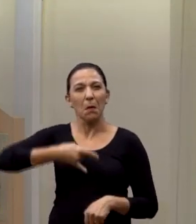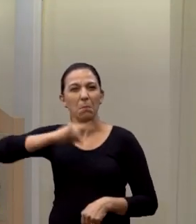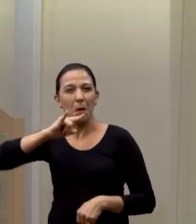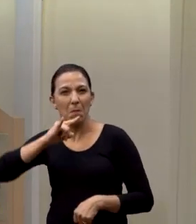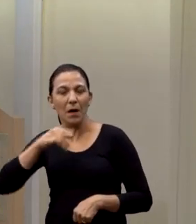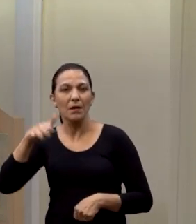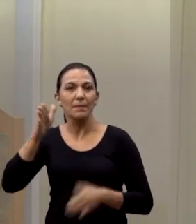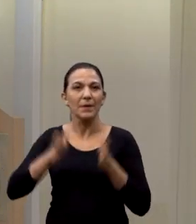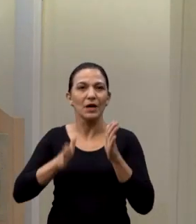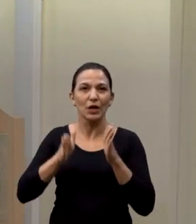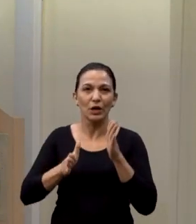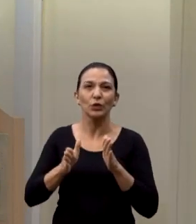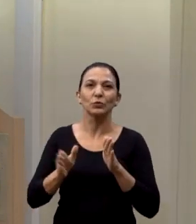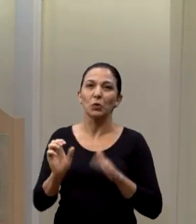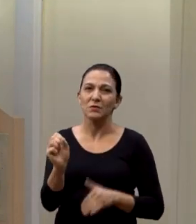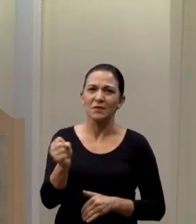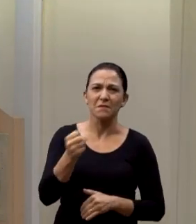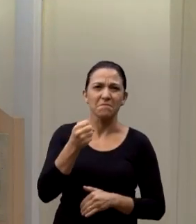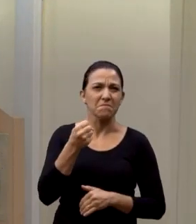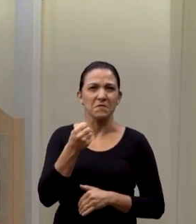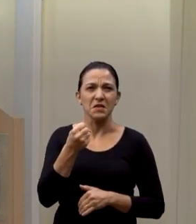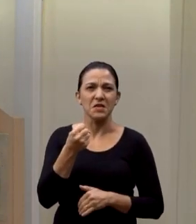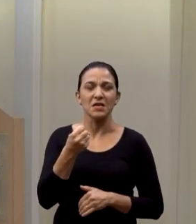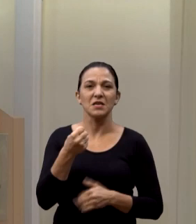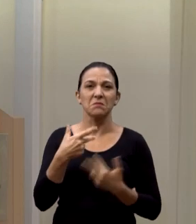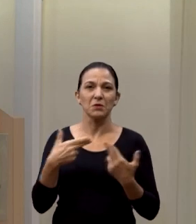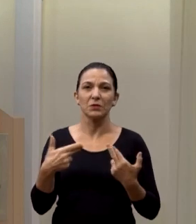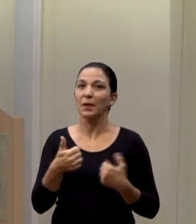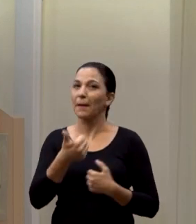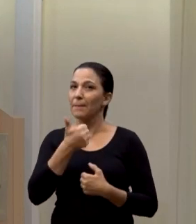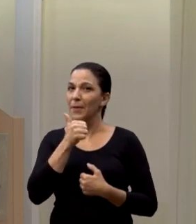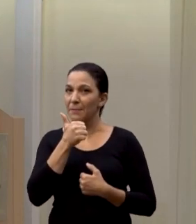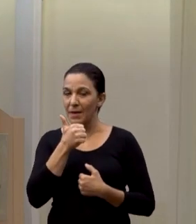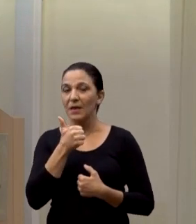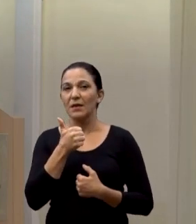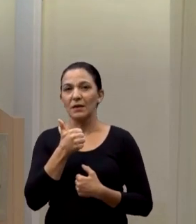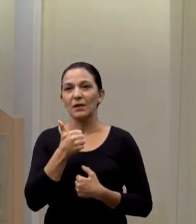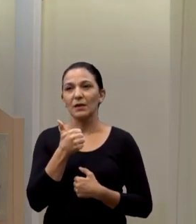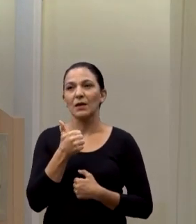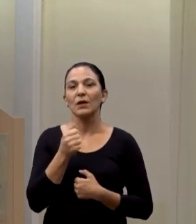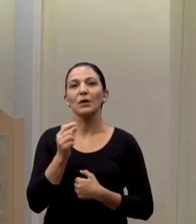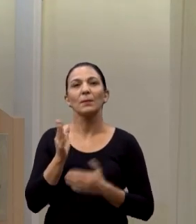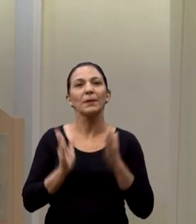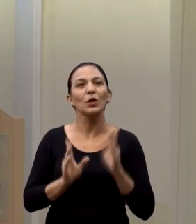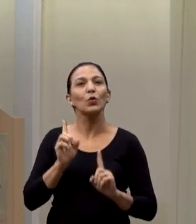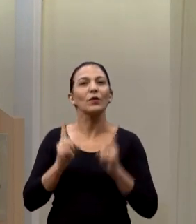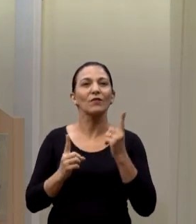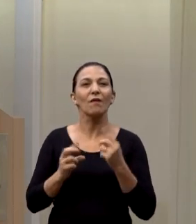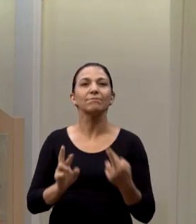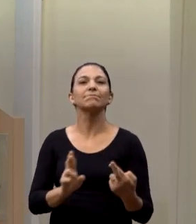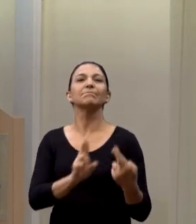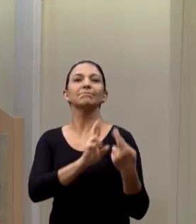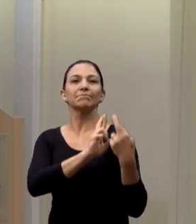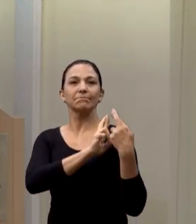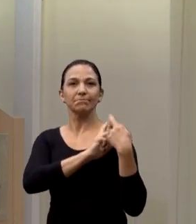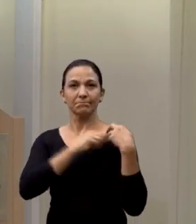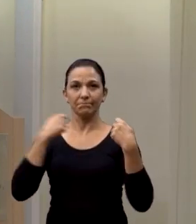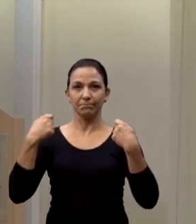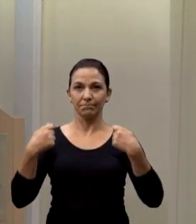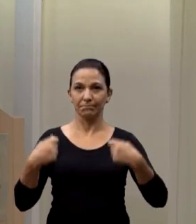carnaval, é lógico que a diversão é uma coisa que as pessoas consomem muito, mas com responsabilidade,